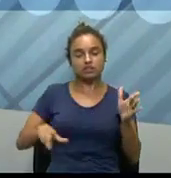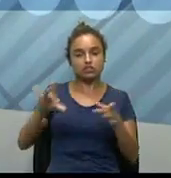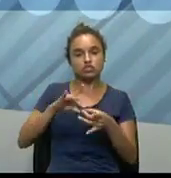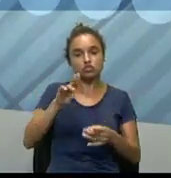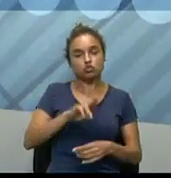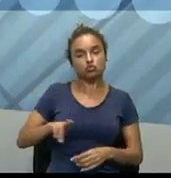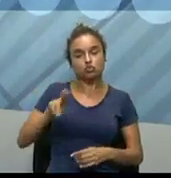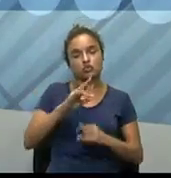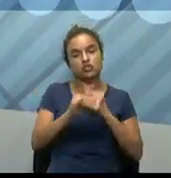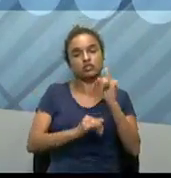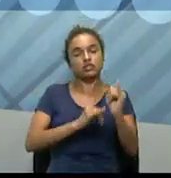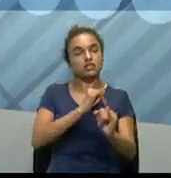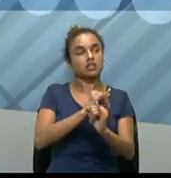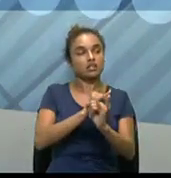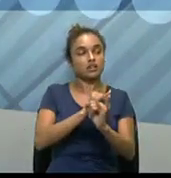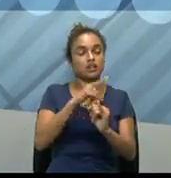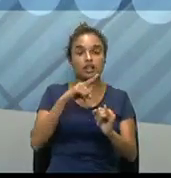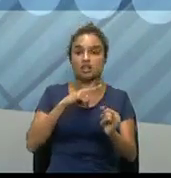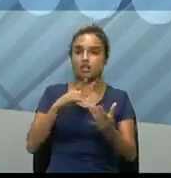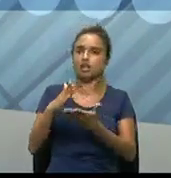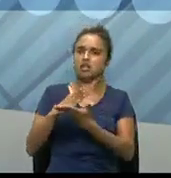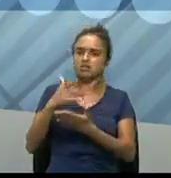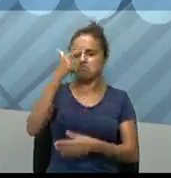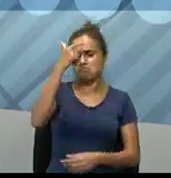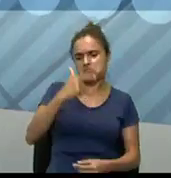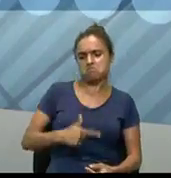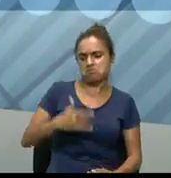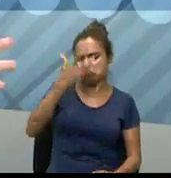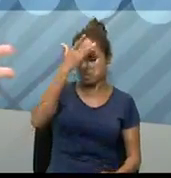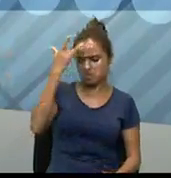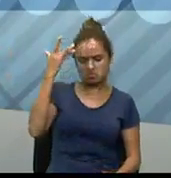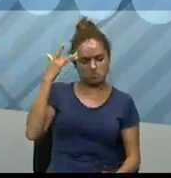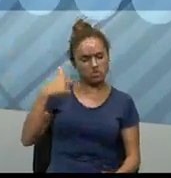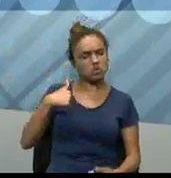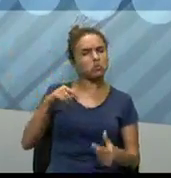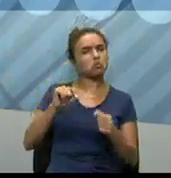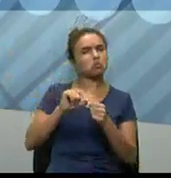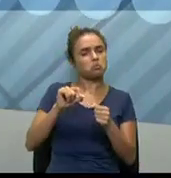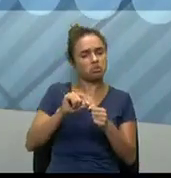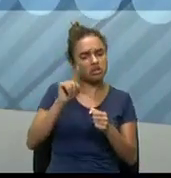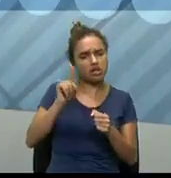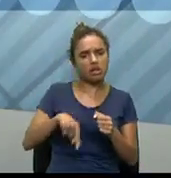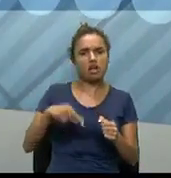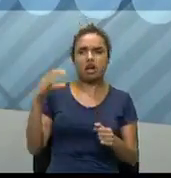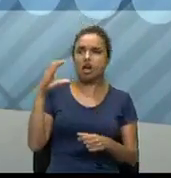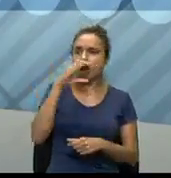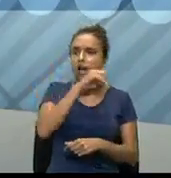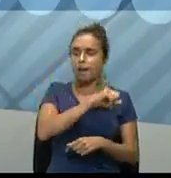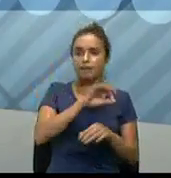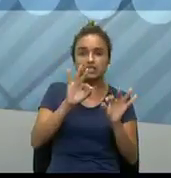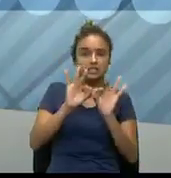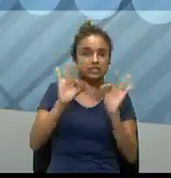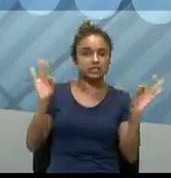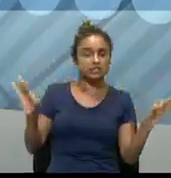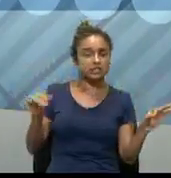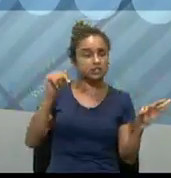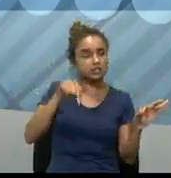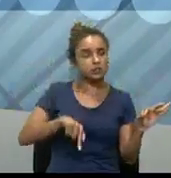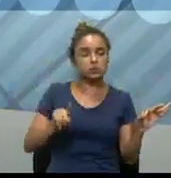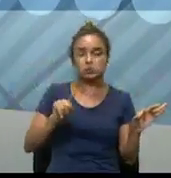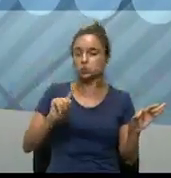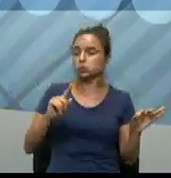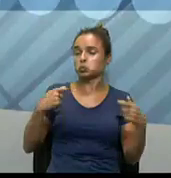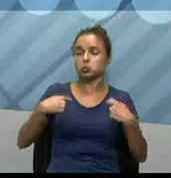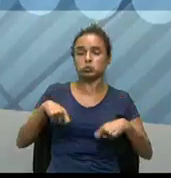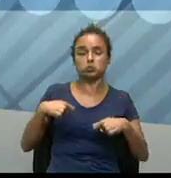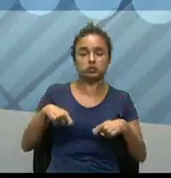uso da internet. E algumas pessoas falam assim, ah, professor, eu faço, é muito mais rápido as coisas, né? Não preciso ficar